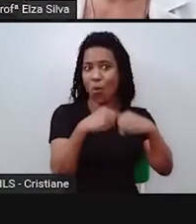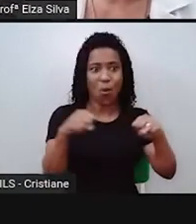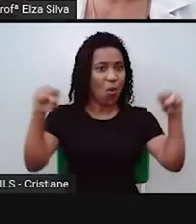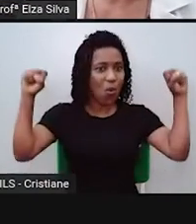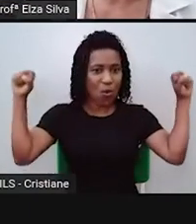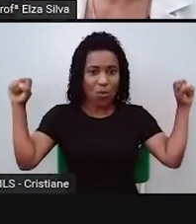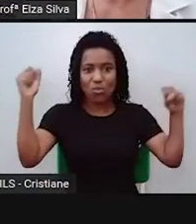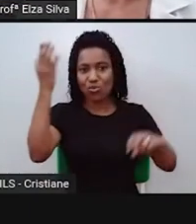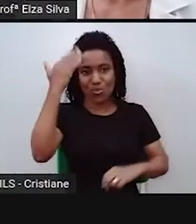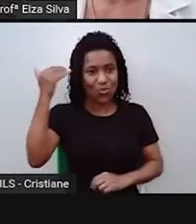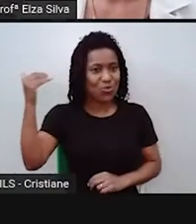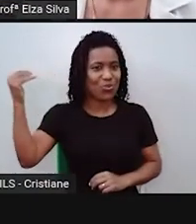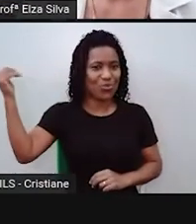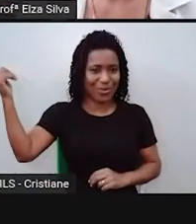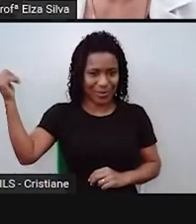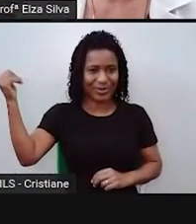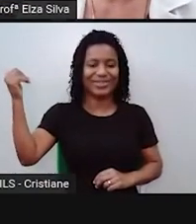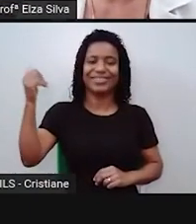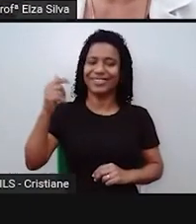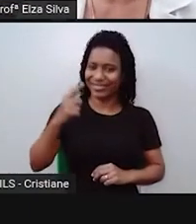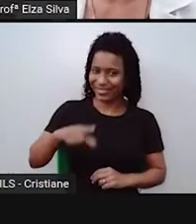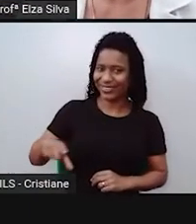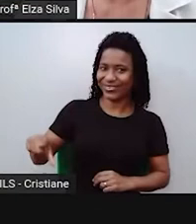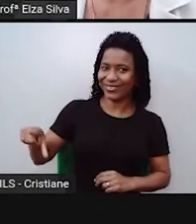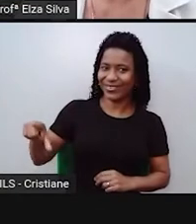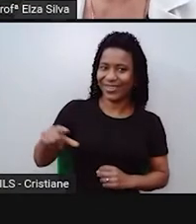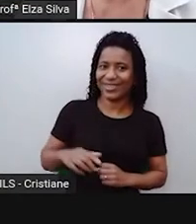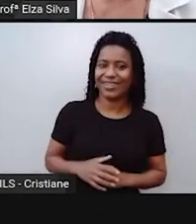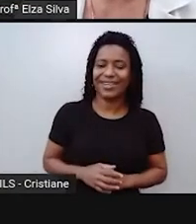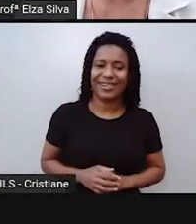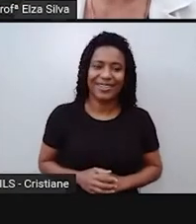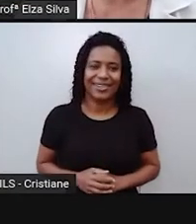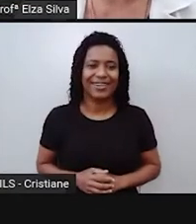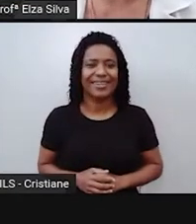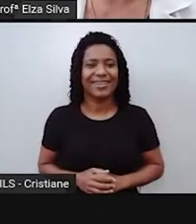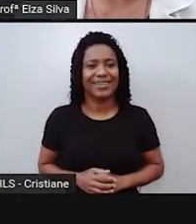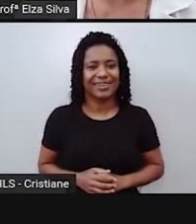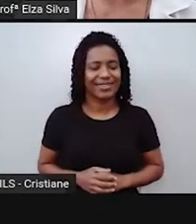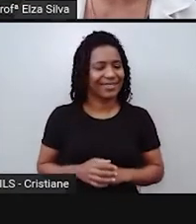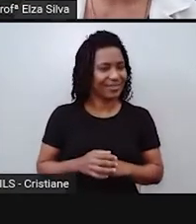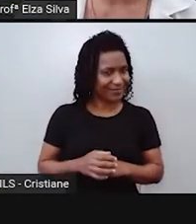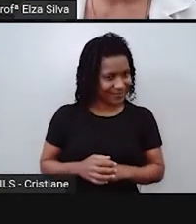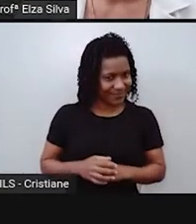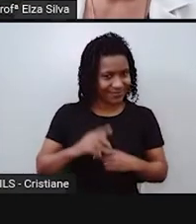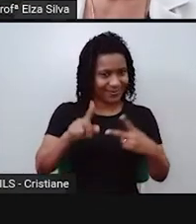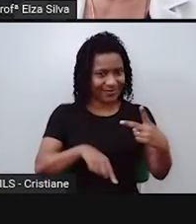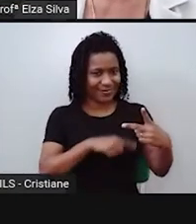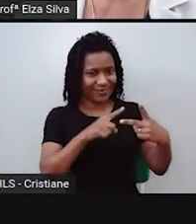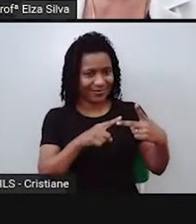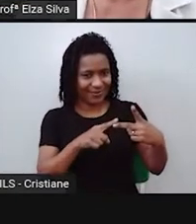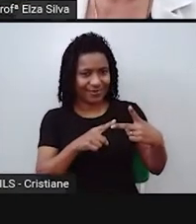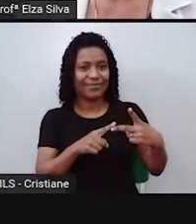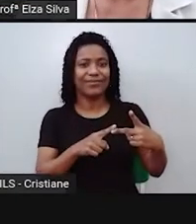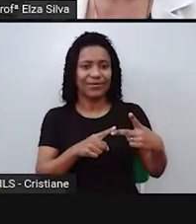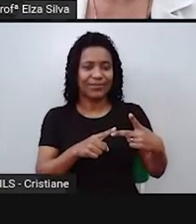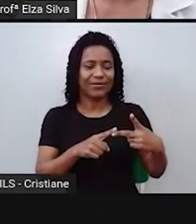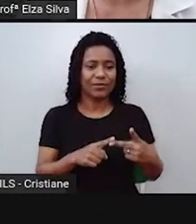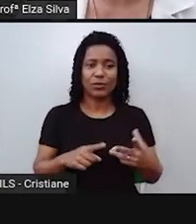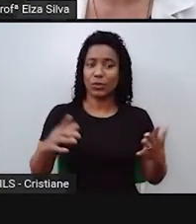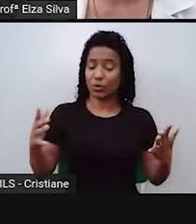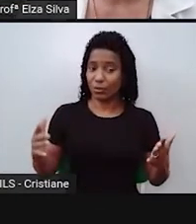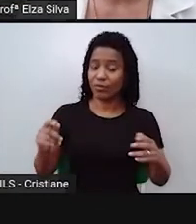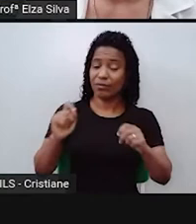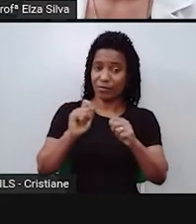E aí ele diz também. Build a wall and make Mexico pay for it. Construir um